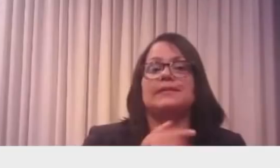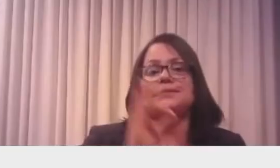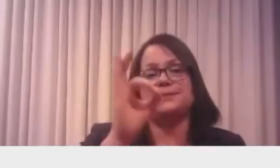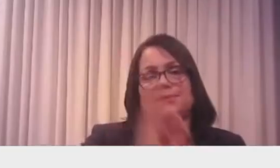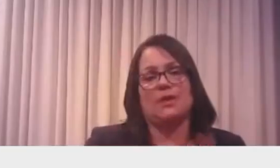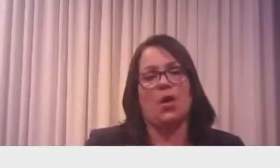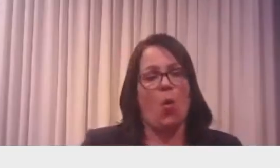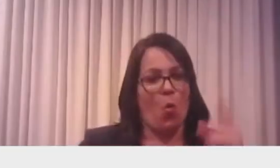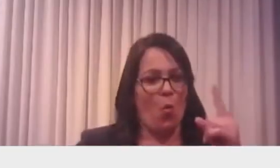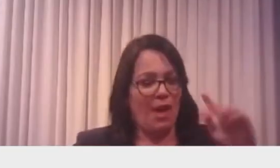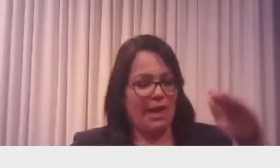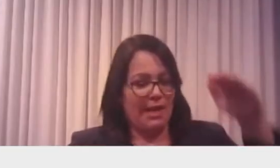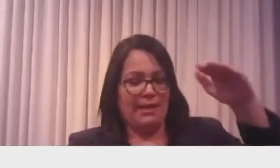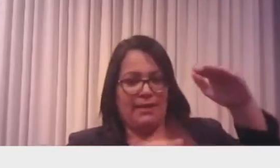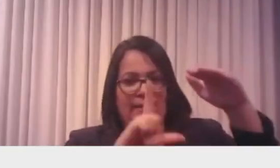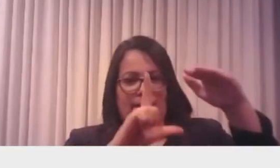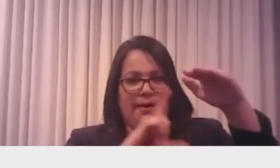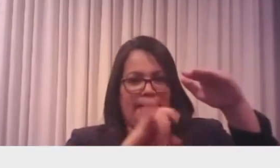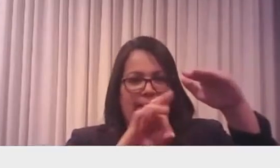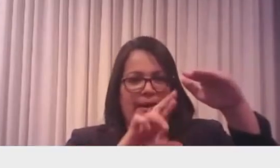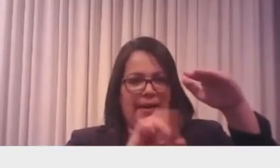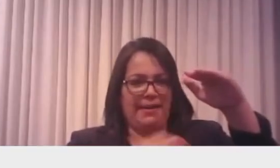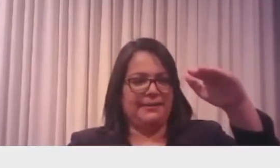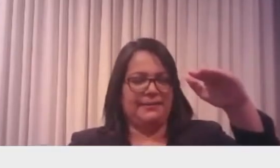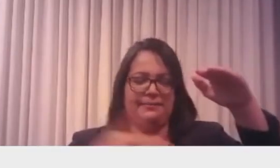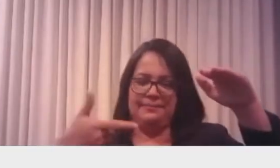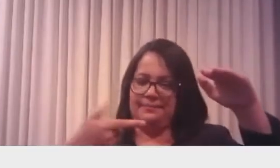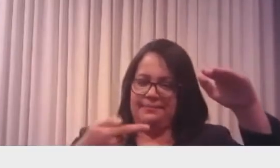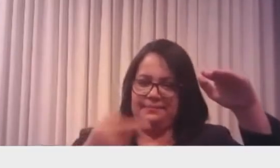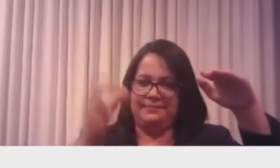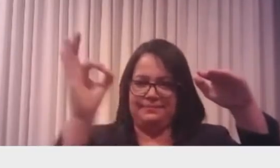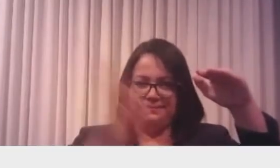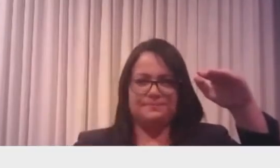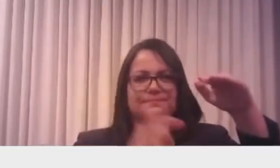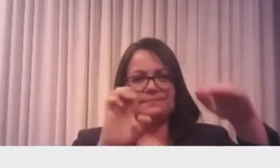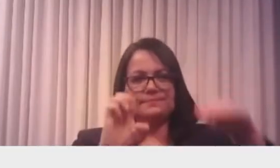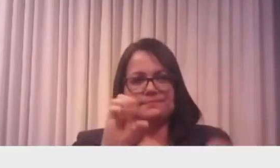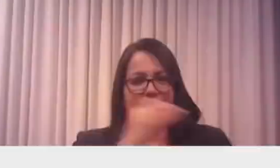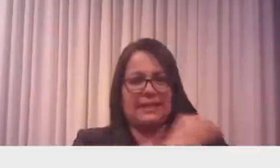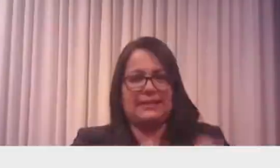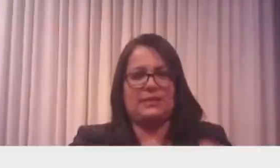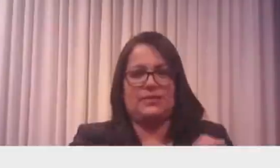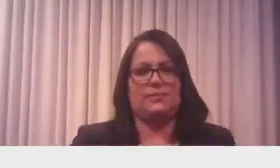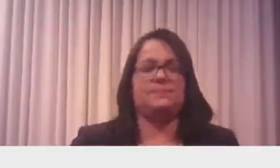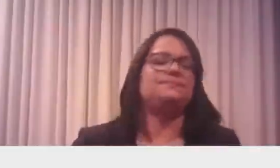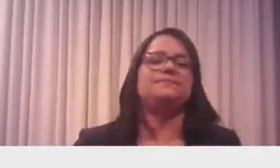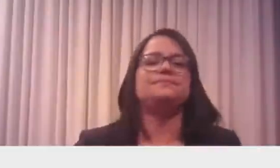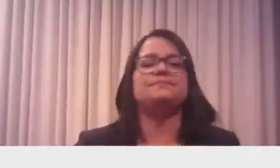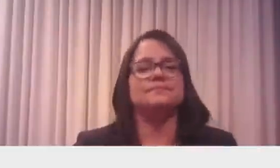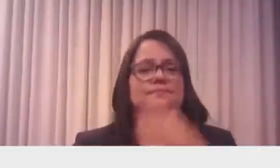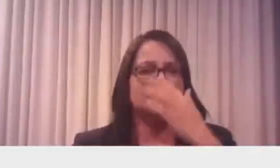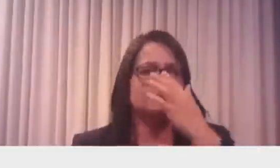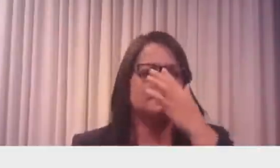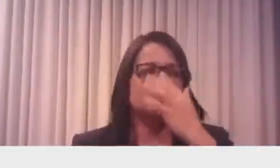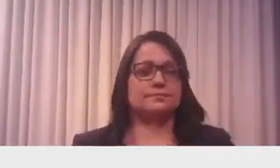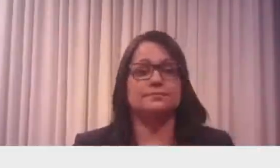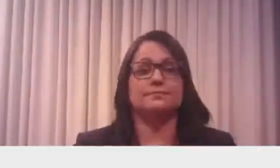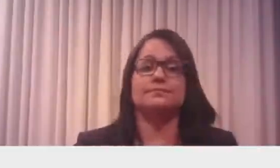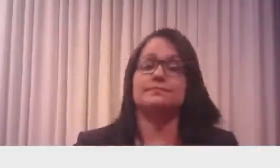um litro de gasolina e 27% é etanol. E diz a lei que essa avaliação, né,